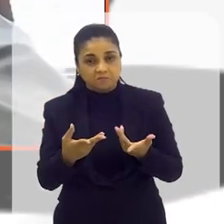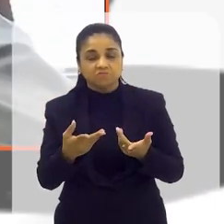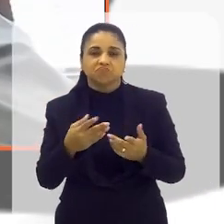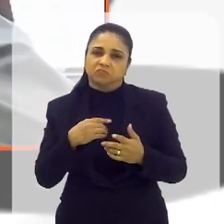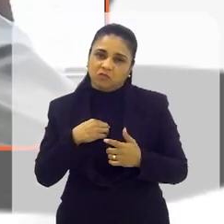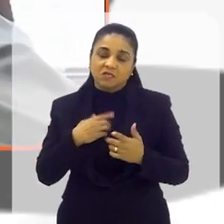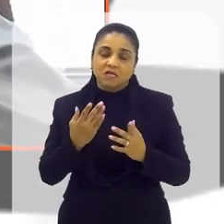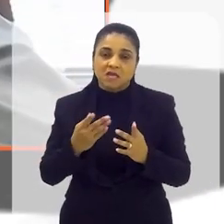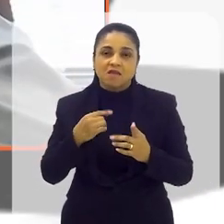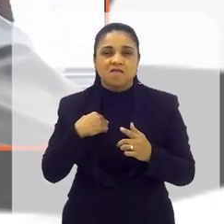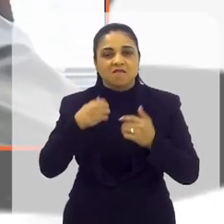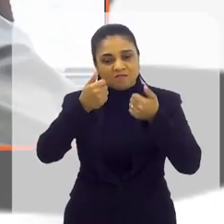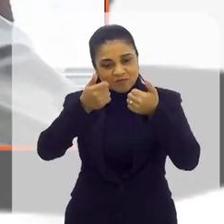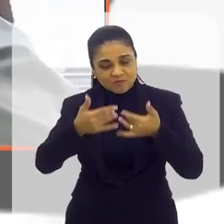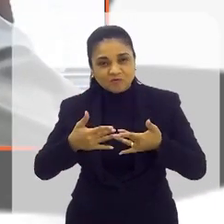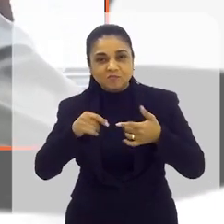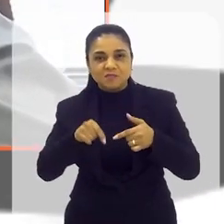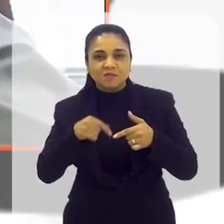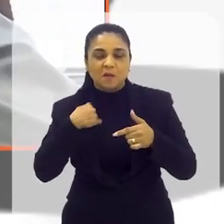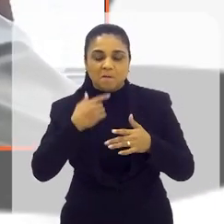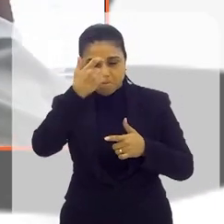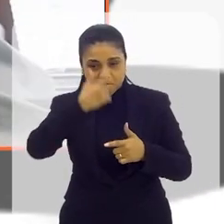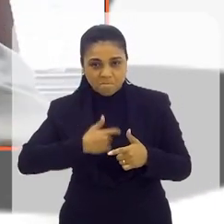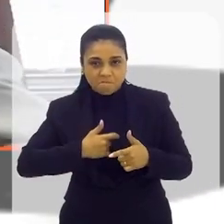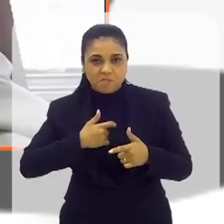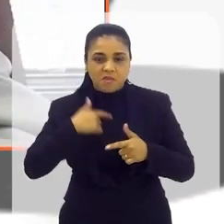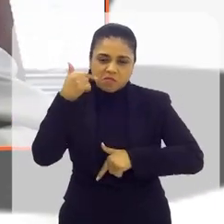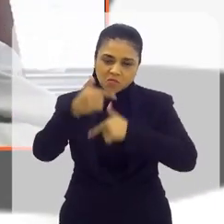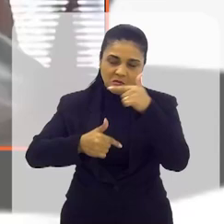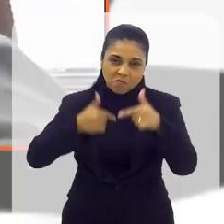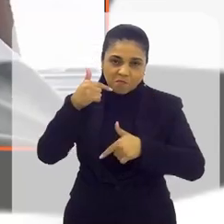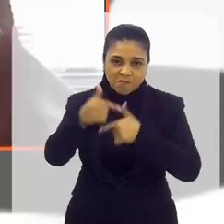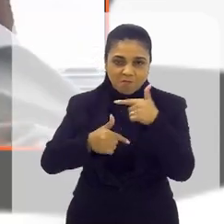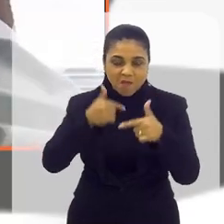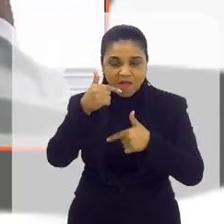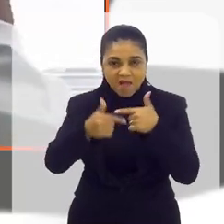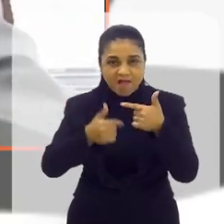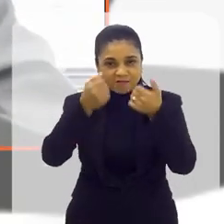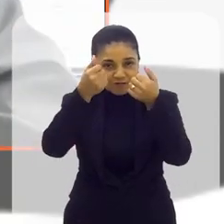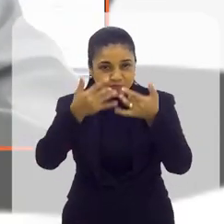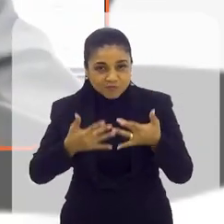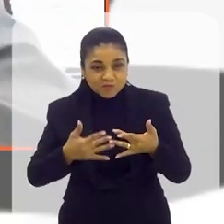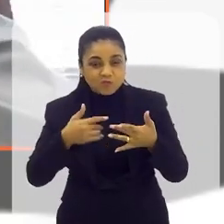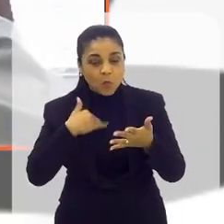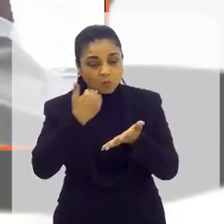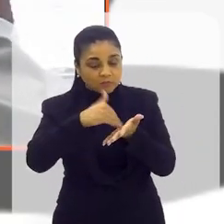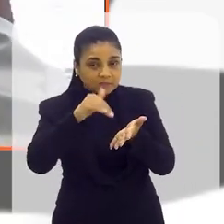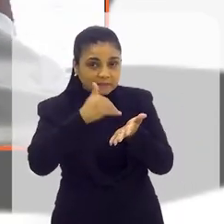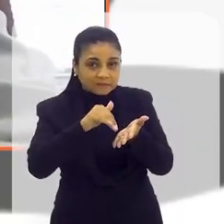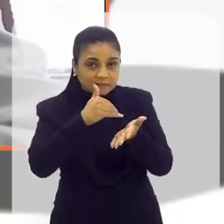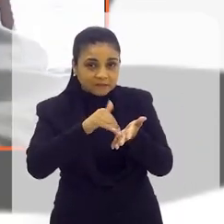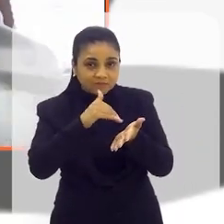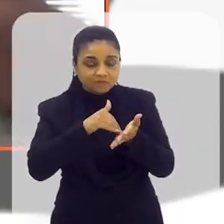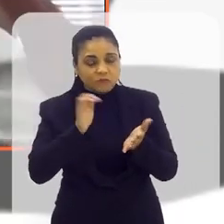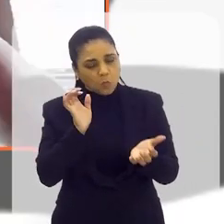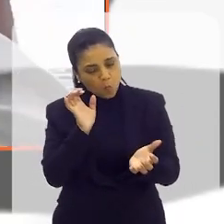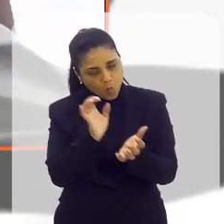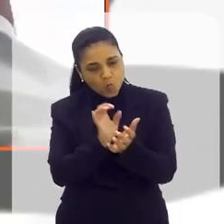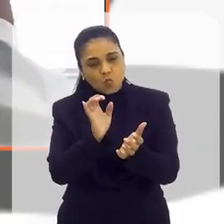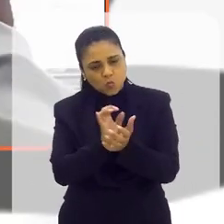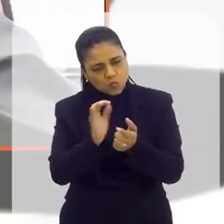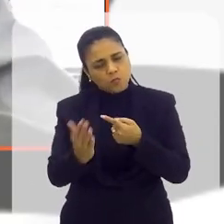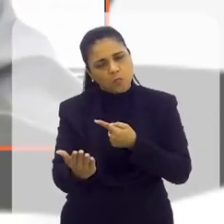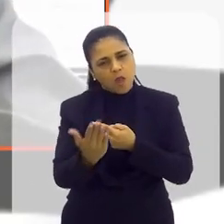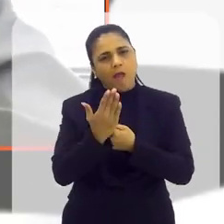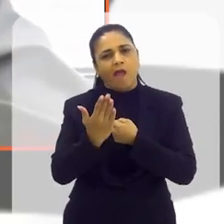Cláudia. É claro que quando a gente fala do meu trabalho como secretário, é claro que tem uma equipe